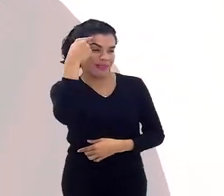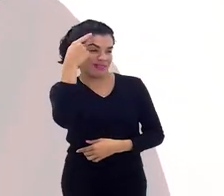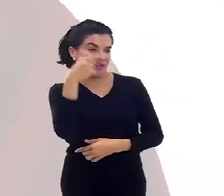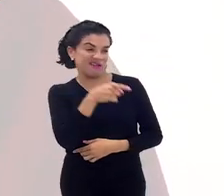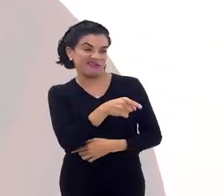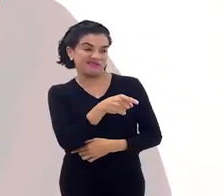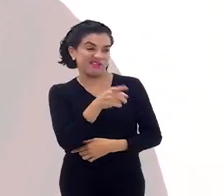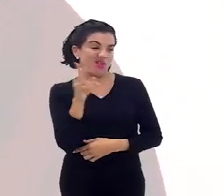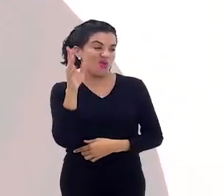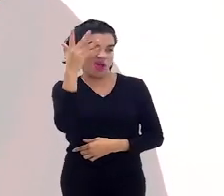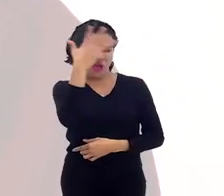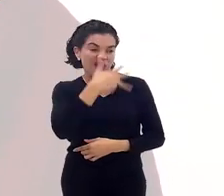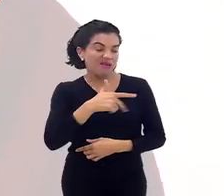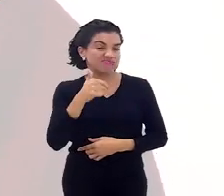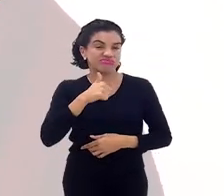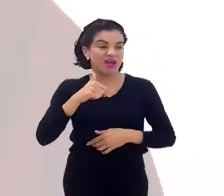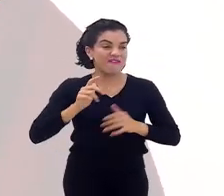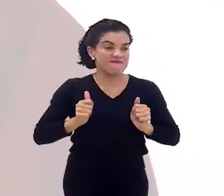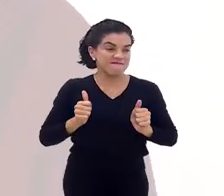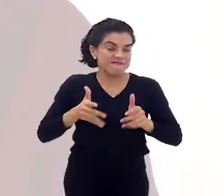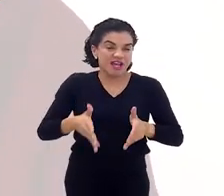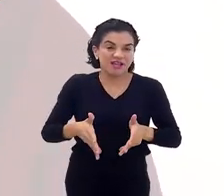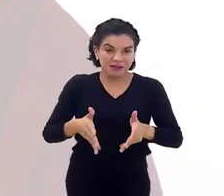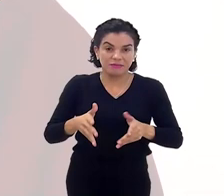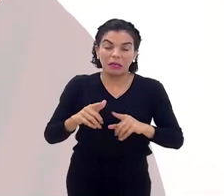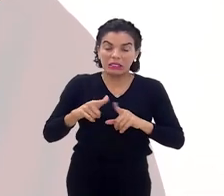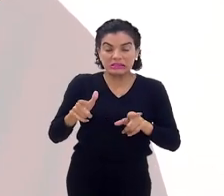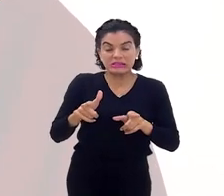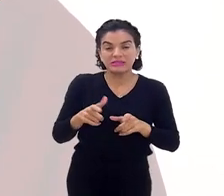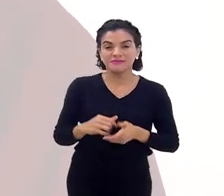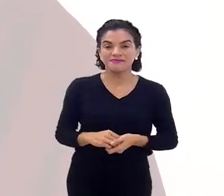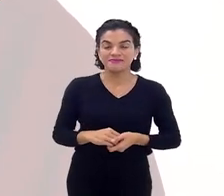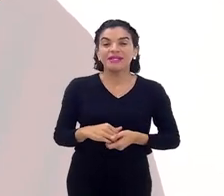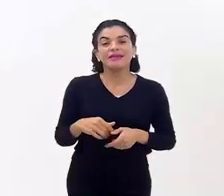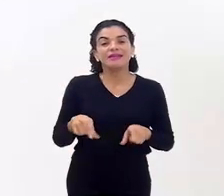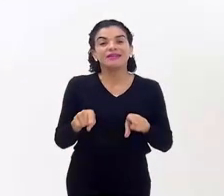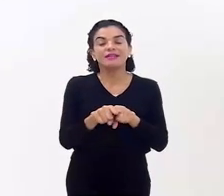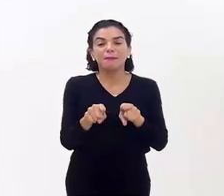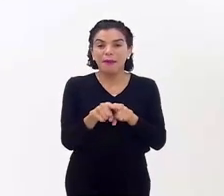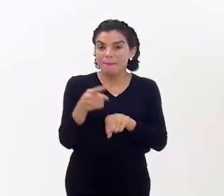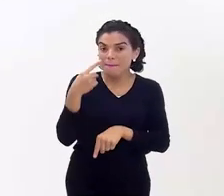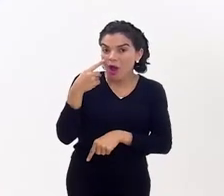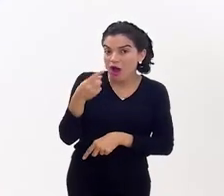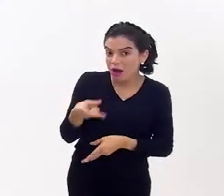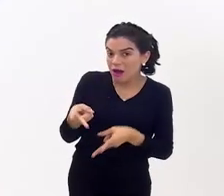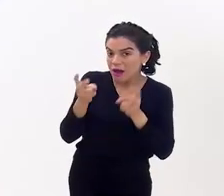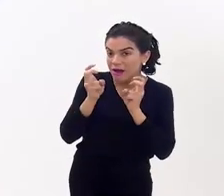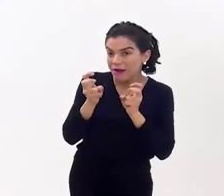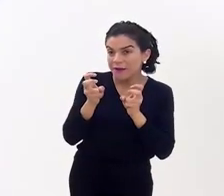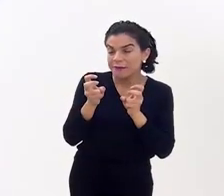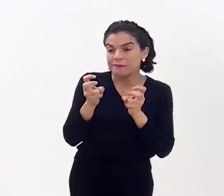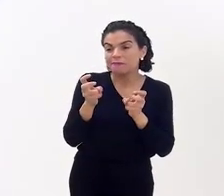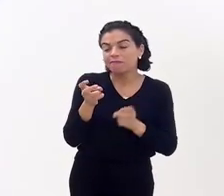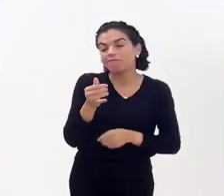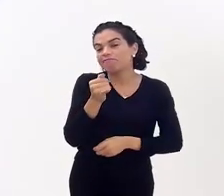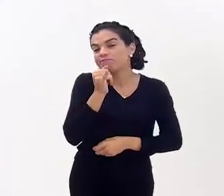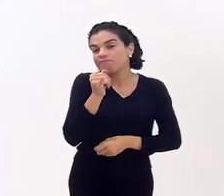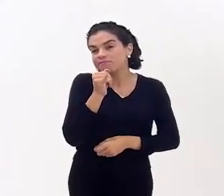haja, que não seja tão fisicamente, e que passe isso, né? Não, e você vê, por exemplo,